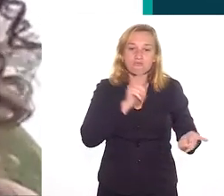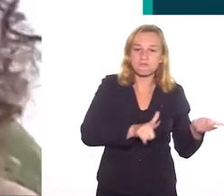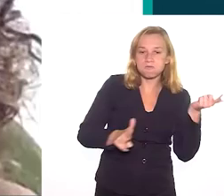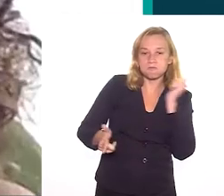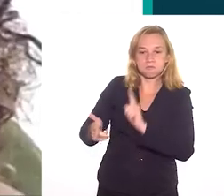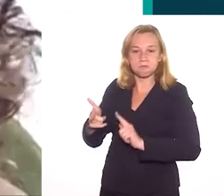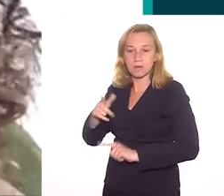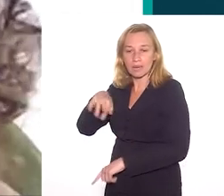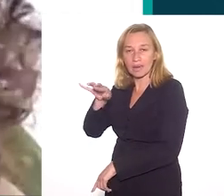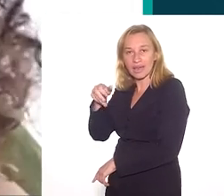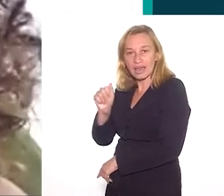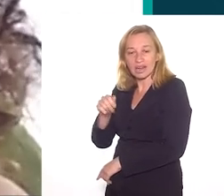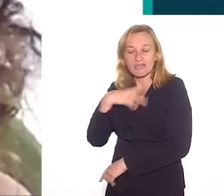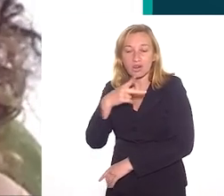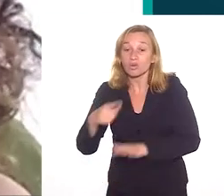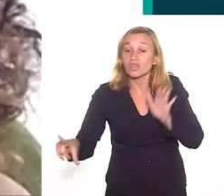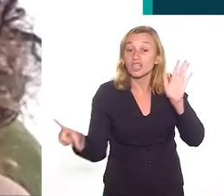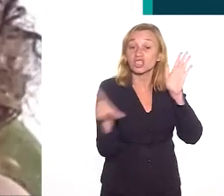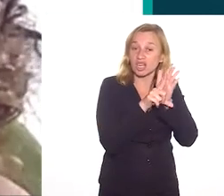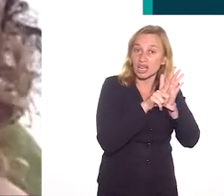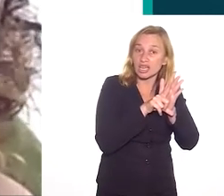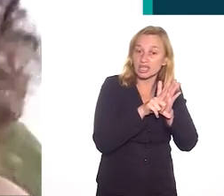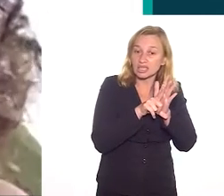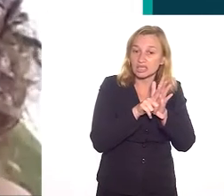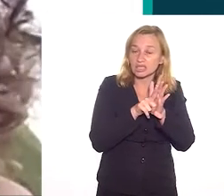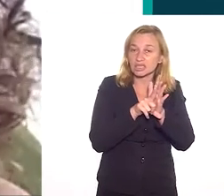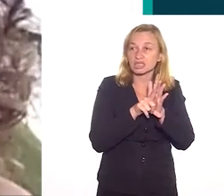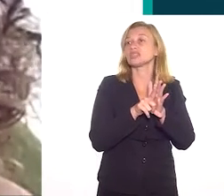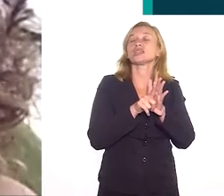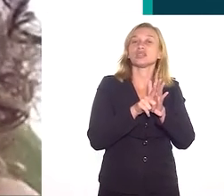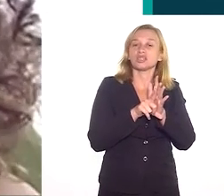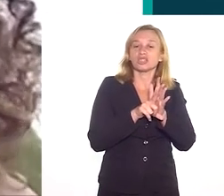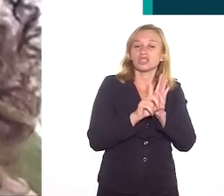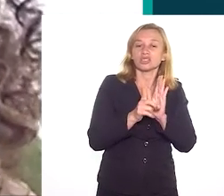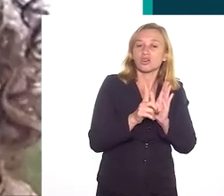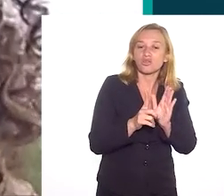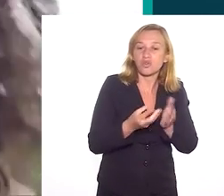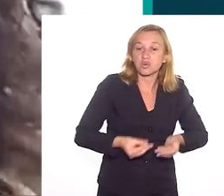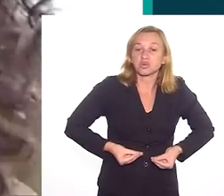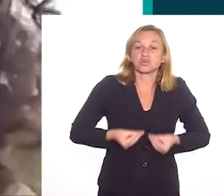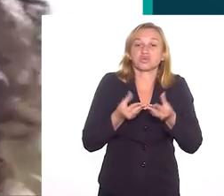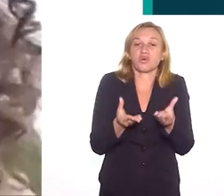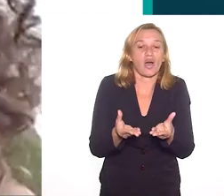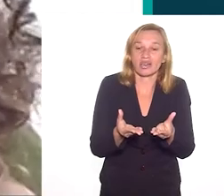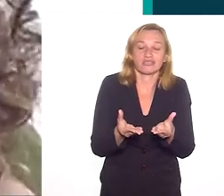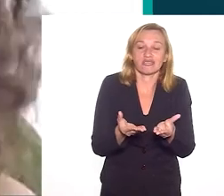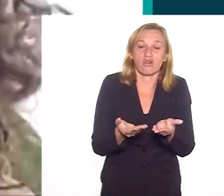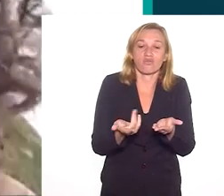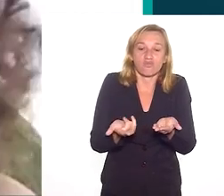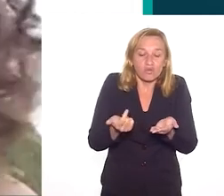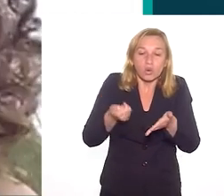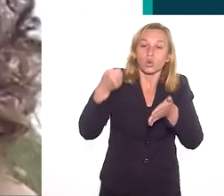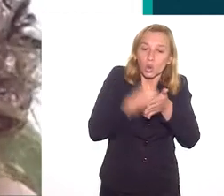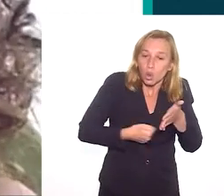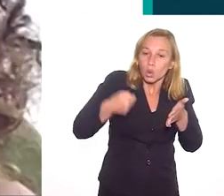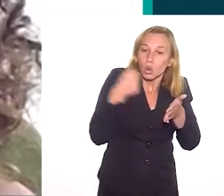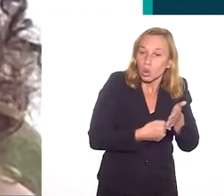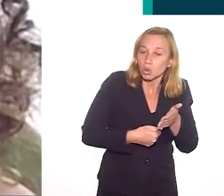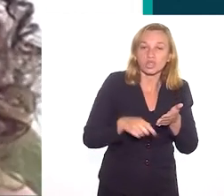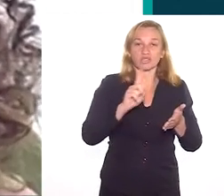essas conquistas que a Yamara está colocando nas leis, elas foram conquistas, elas não foram doações.